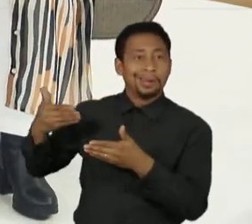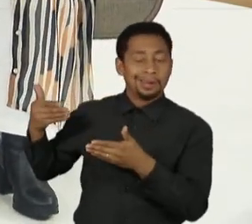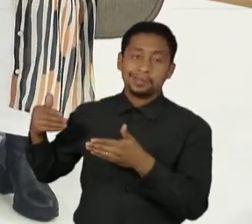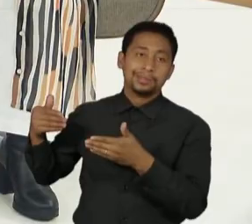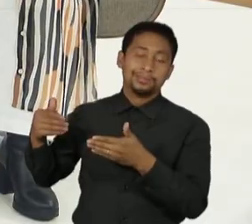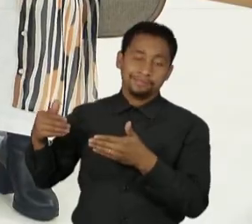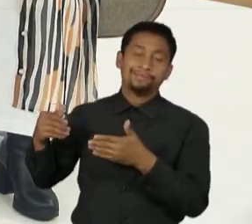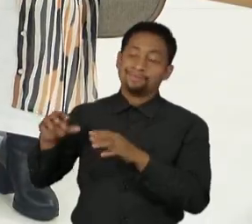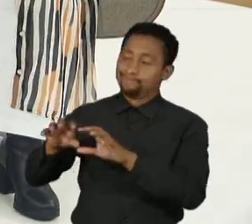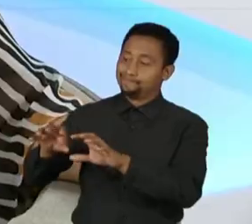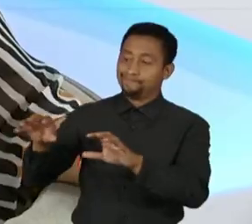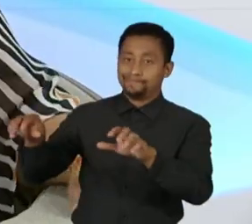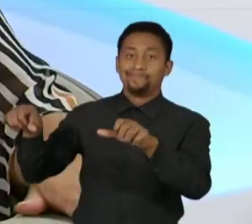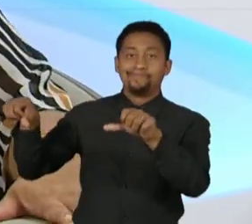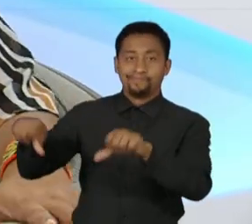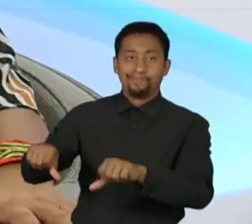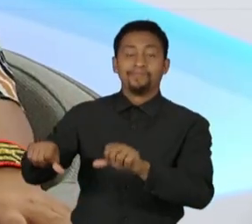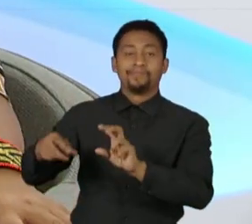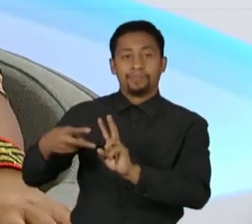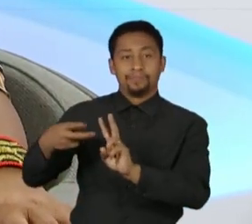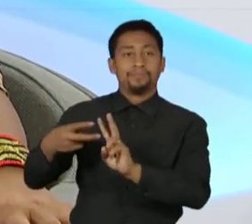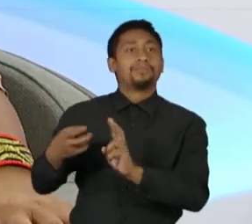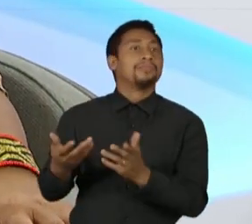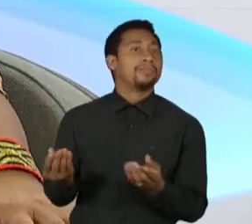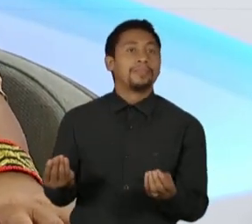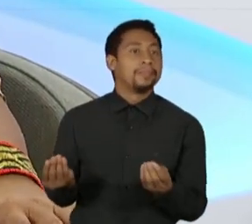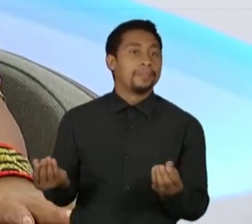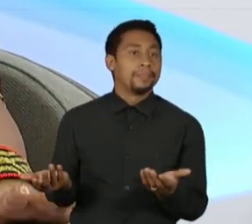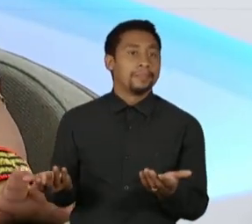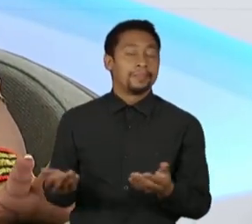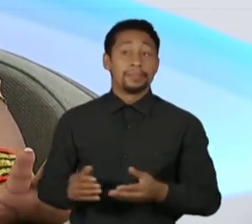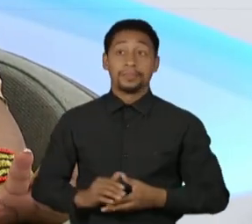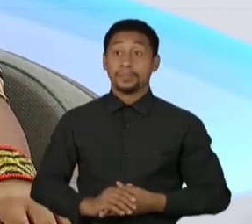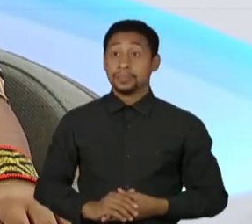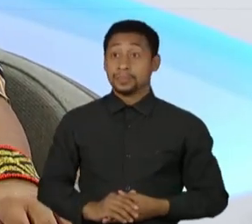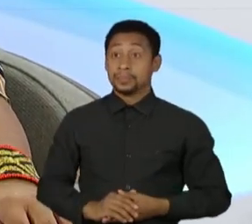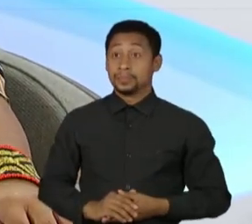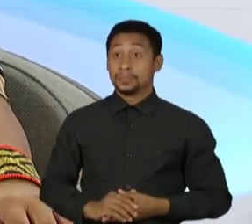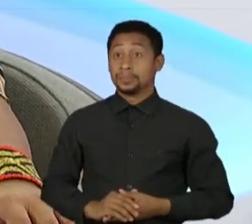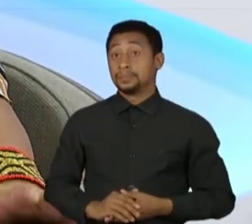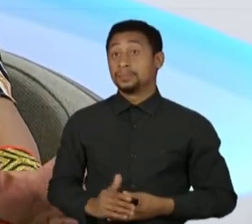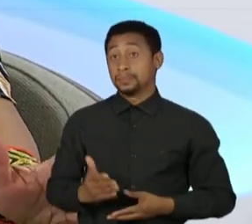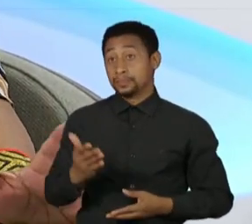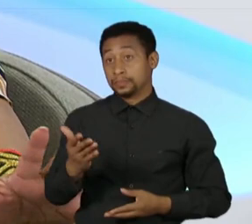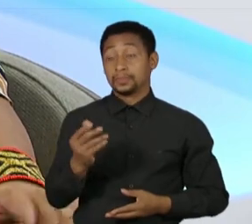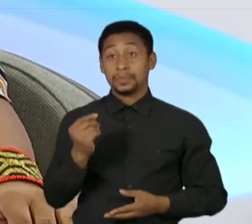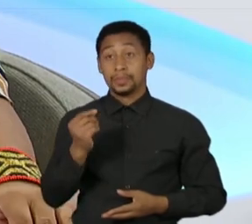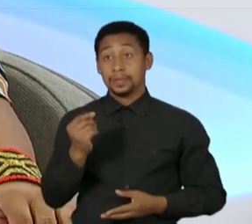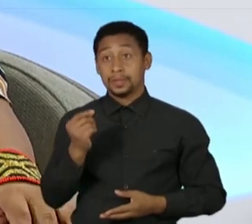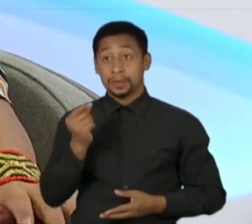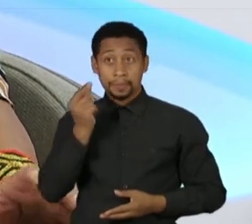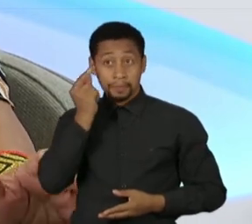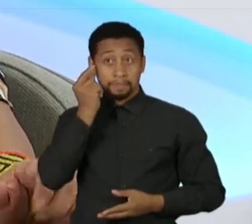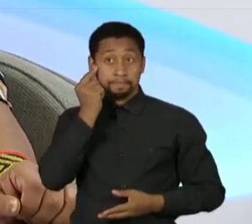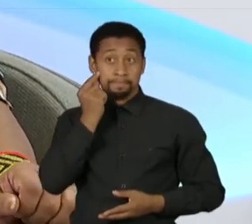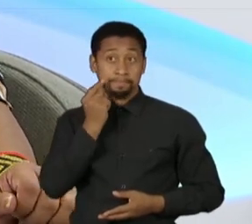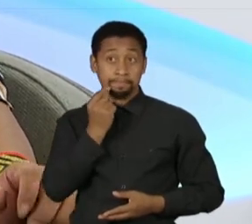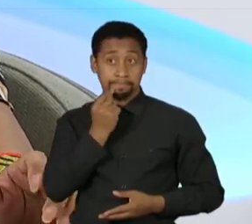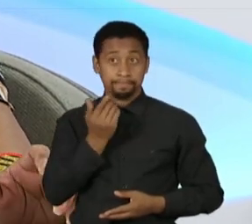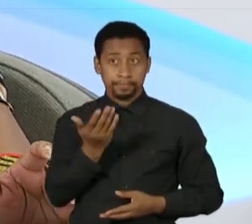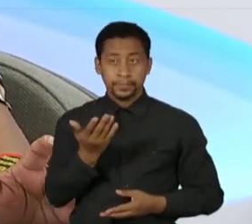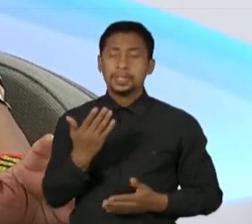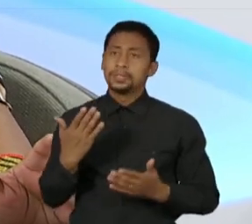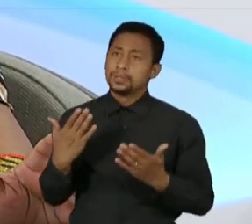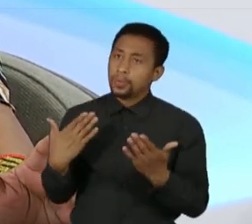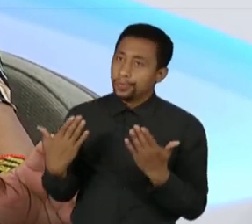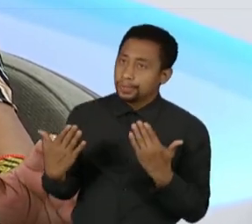indígenas. É, Vera, nós, eu, a Célia Chacriabá, a tem conversado muito e